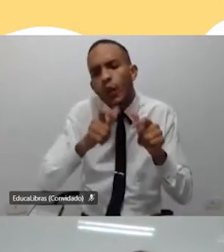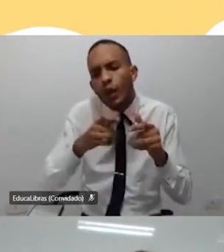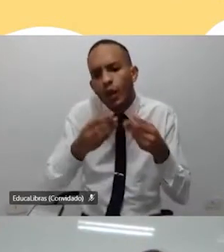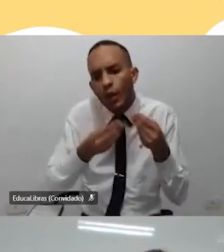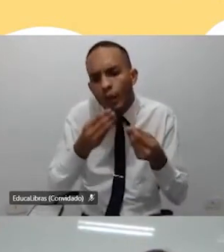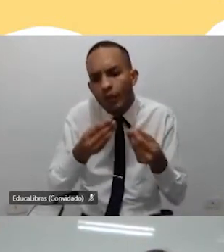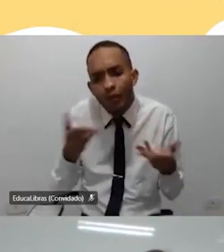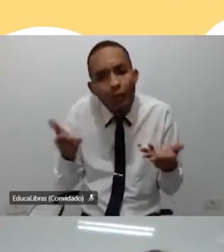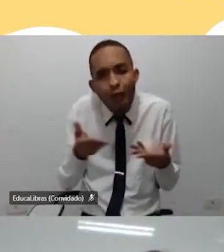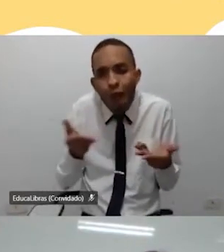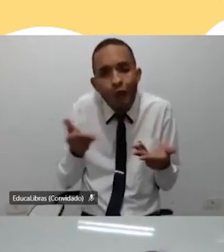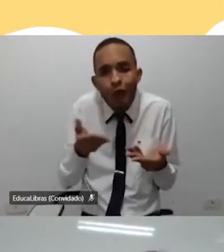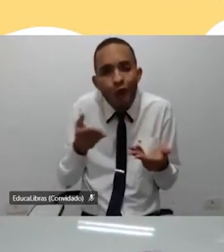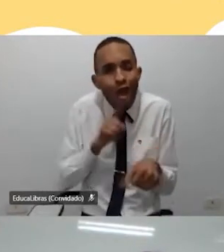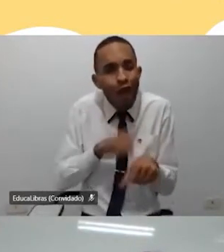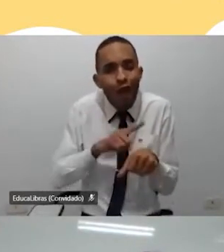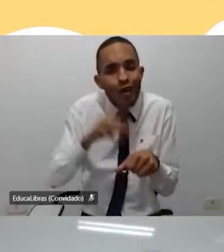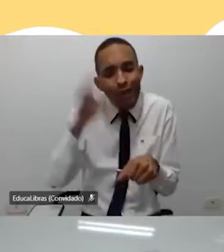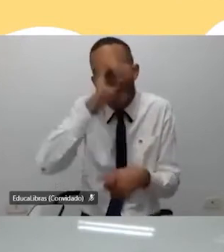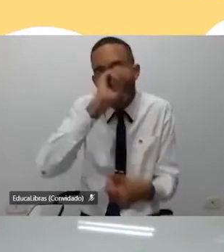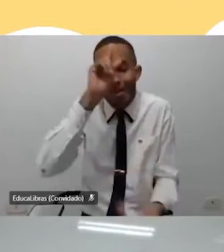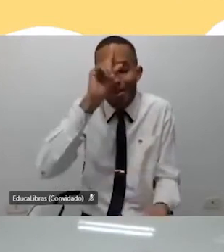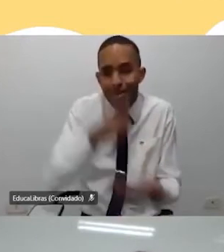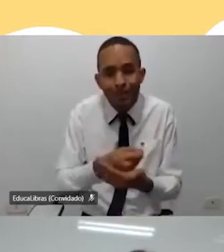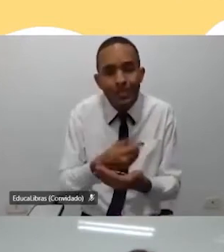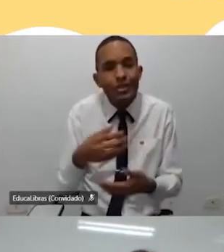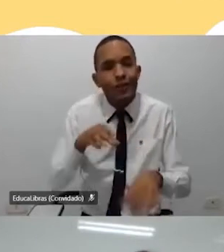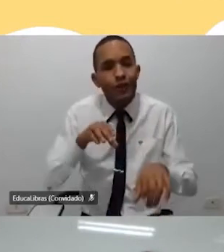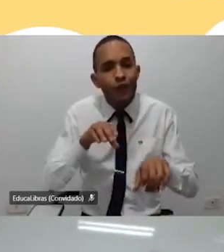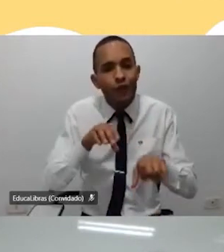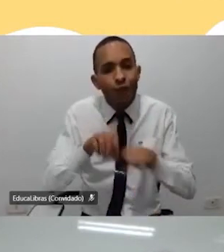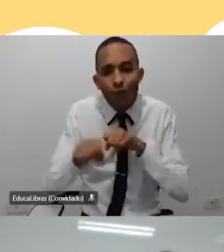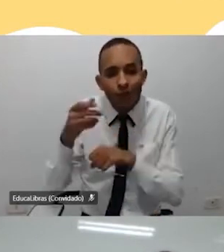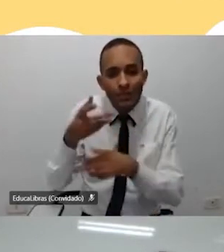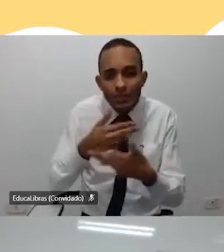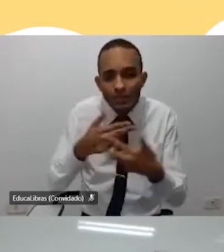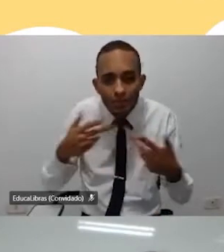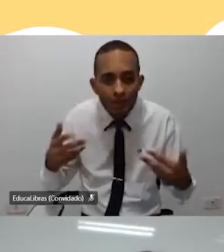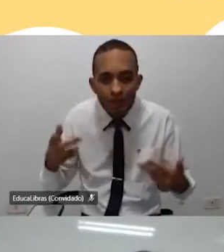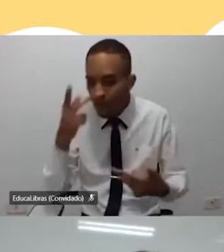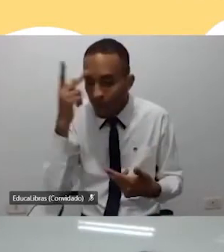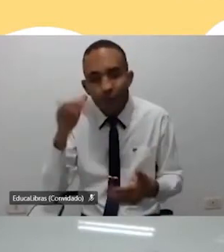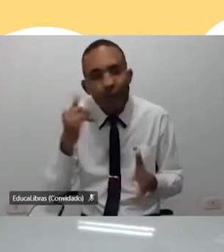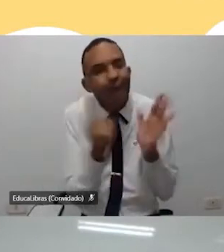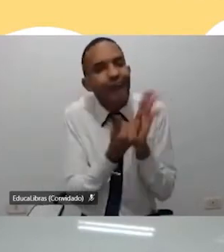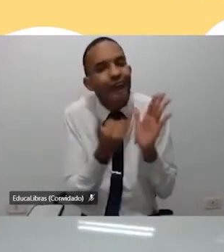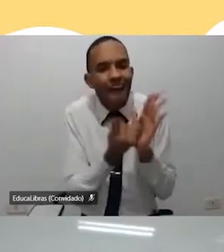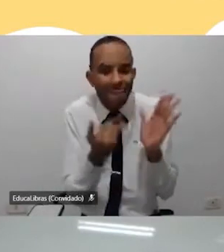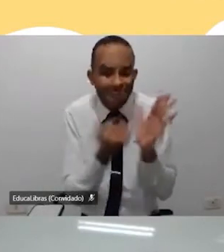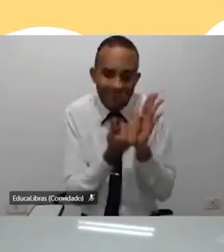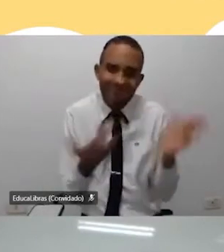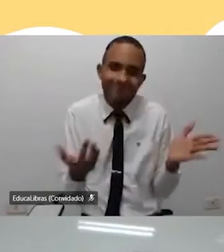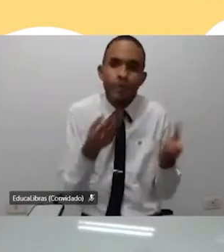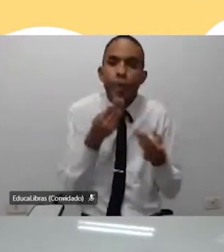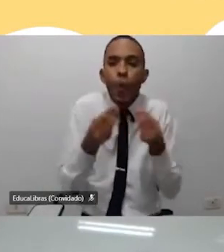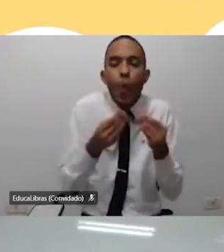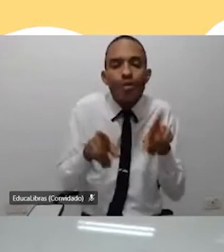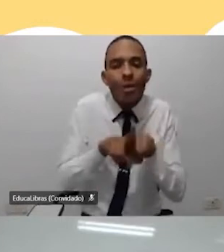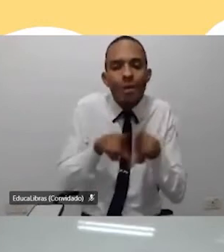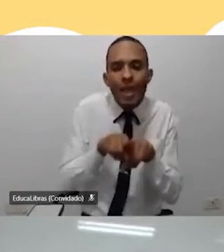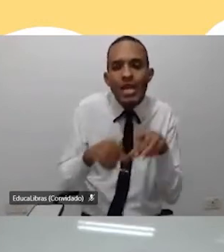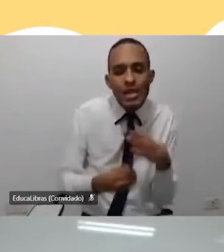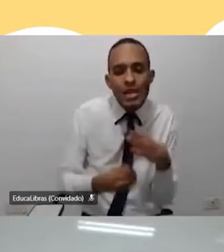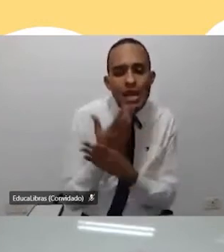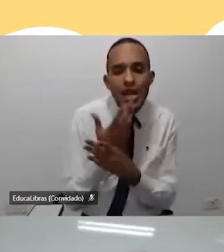É agora, quando a gente está formando ali a nossa identidade, quando a gente está formando